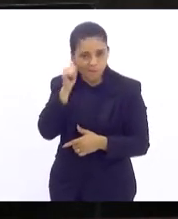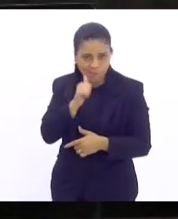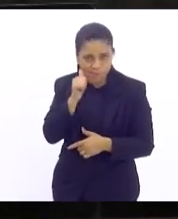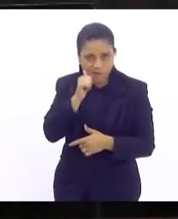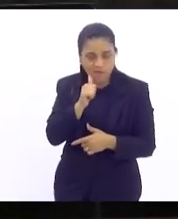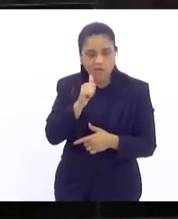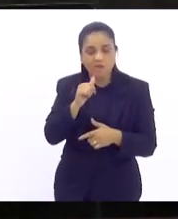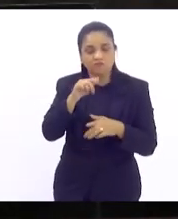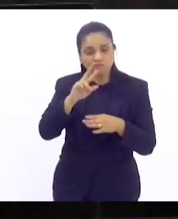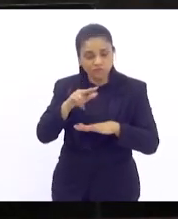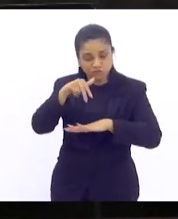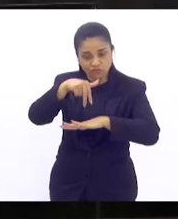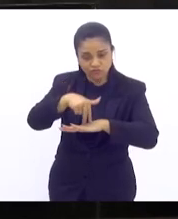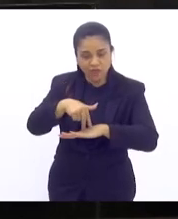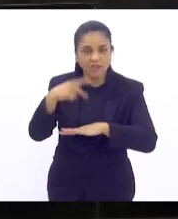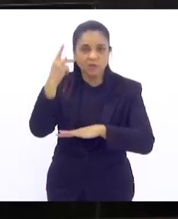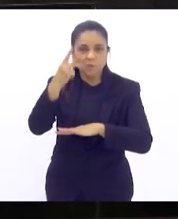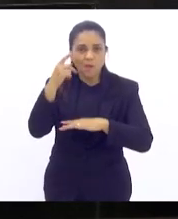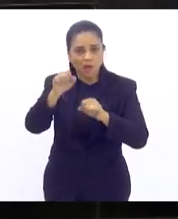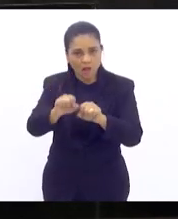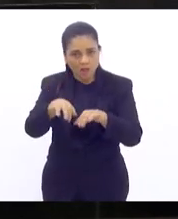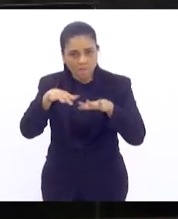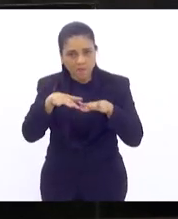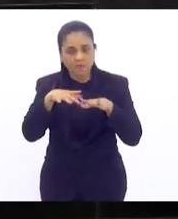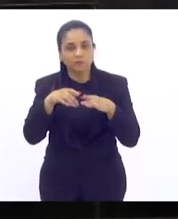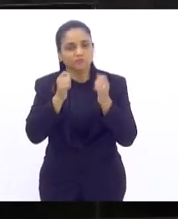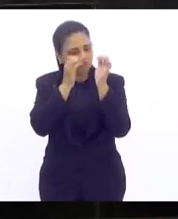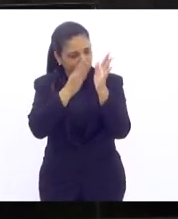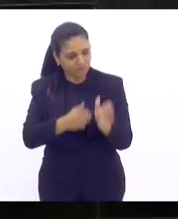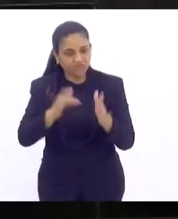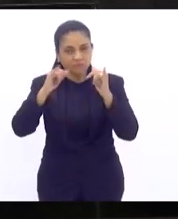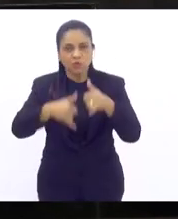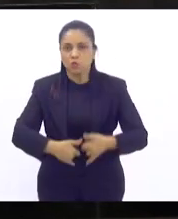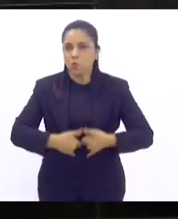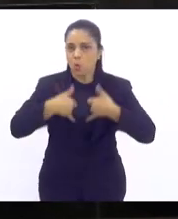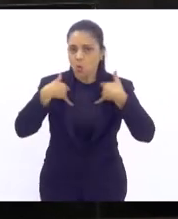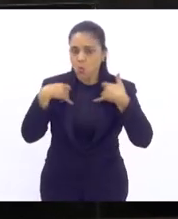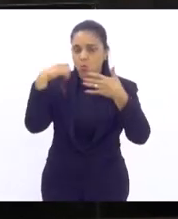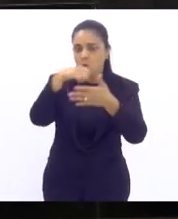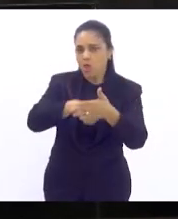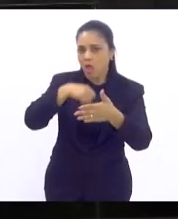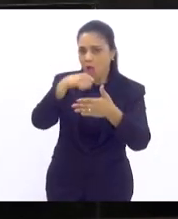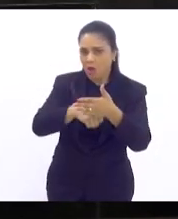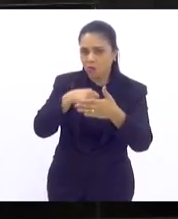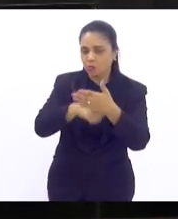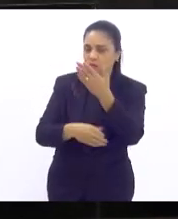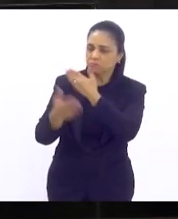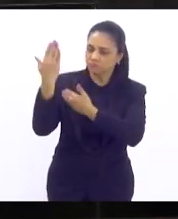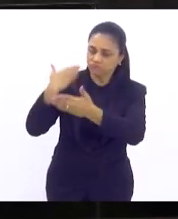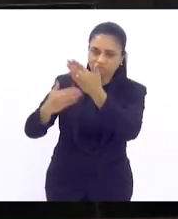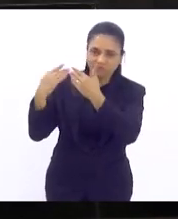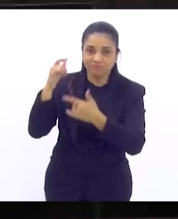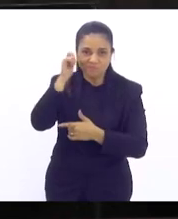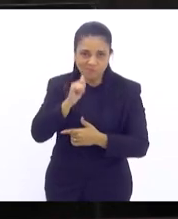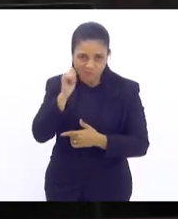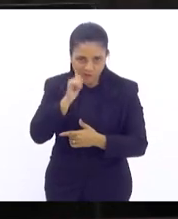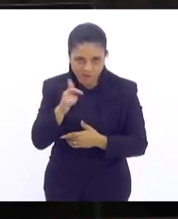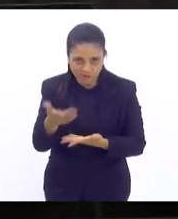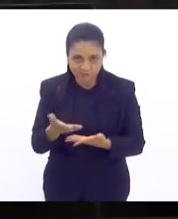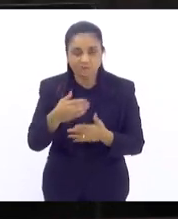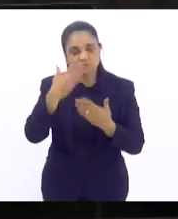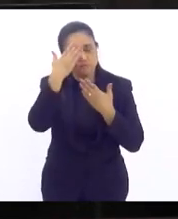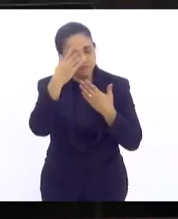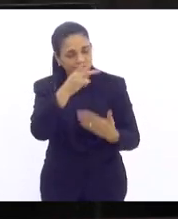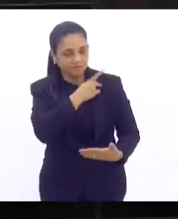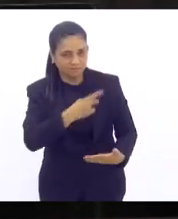dentro do parlamento com dignidade, com a luta também trazida pelas nossas ancestrais. Muito obrigada, Tia Ju, parabéns.